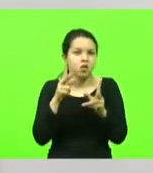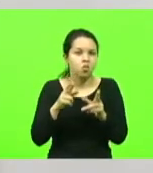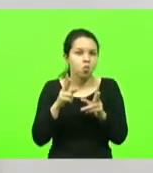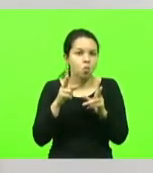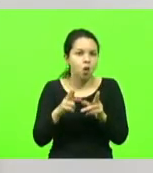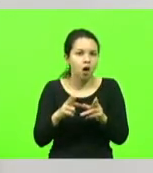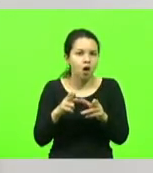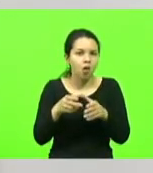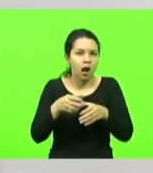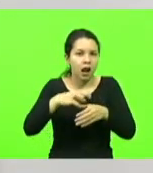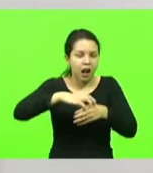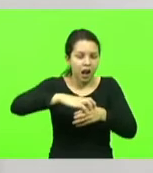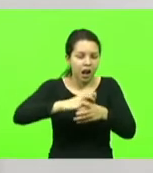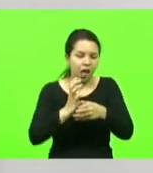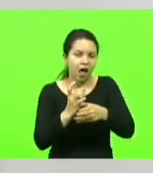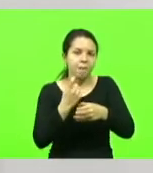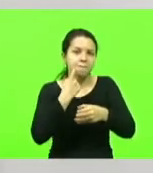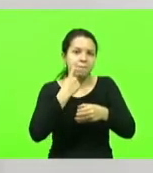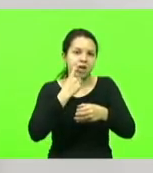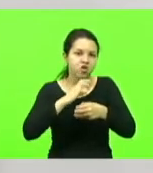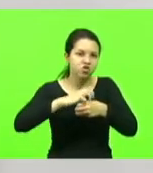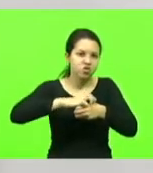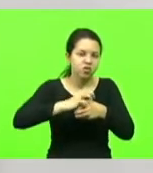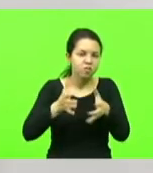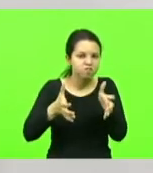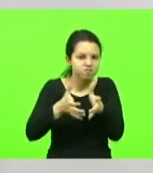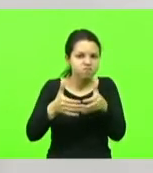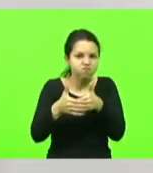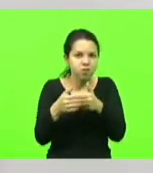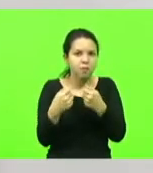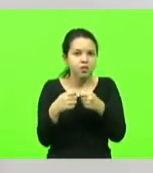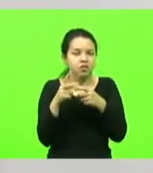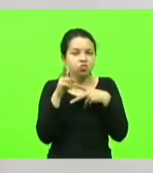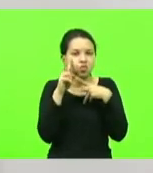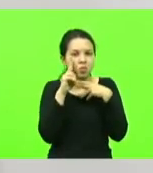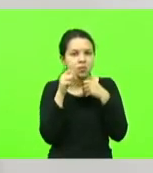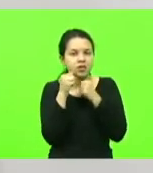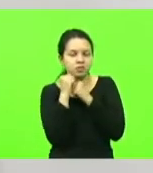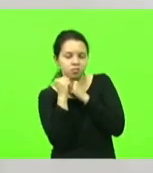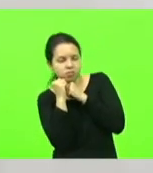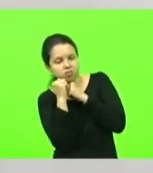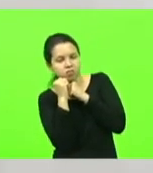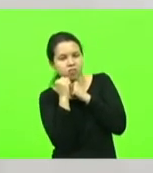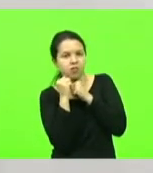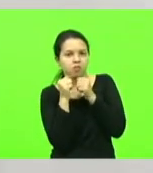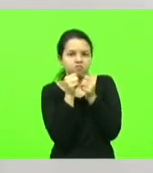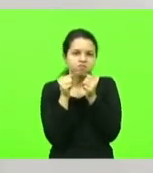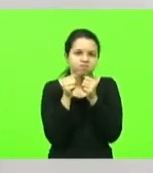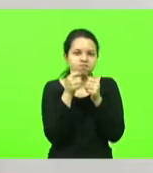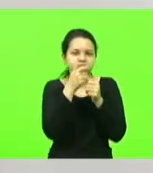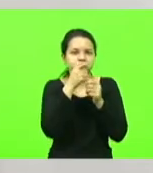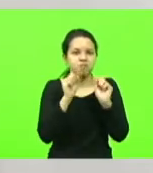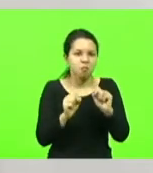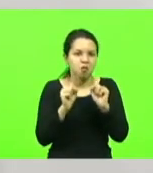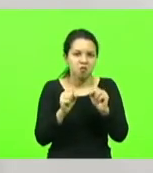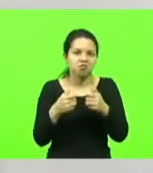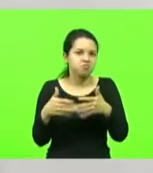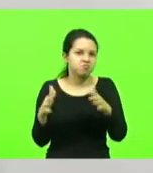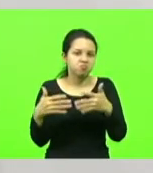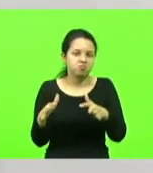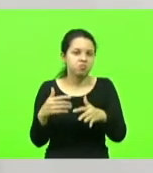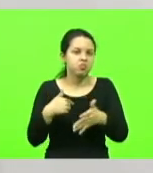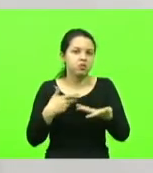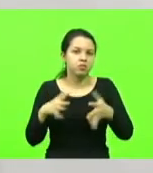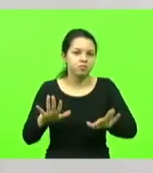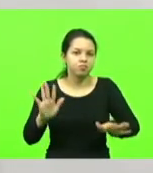lata de sardinha, que para dormir tem que apoiar um no outro, assim, deputado. Por mim, isso pode ficar assim, eu não quero que esses vagabundos estejam